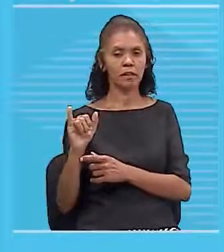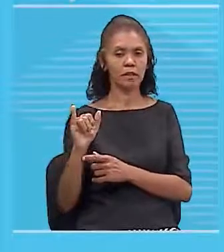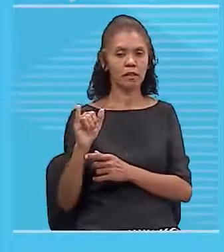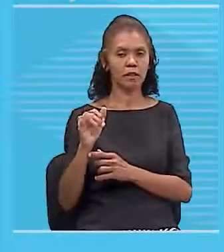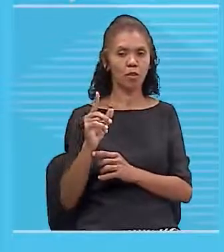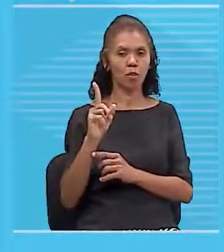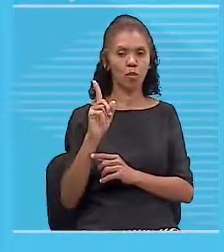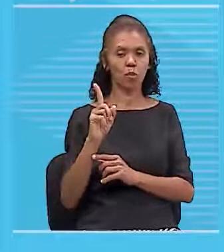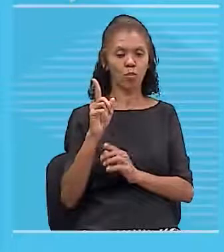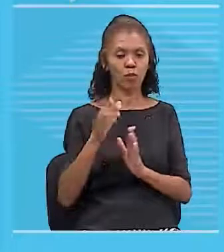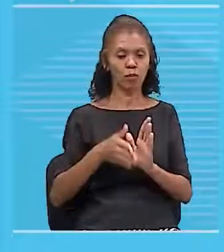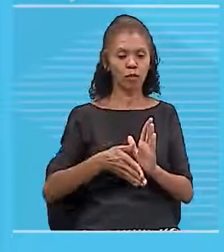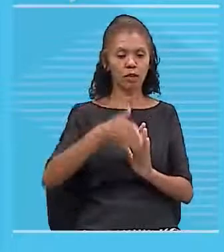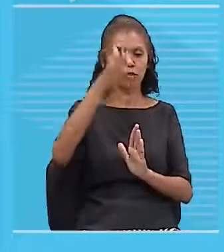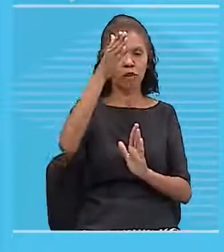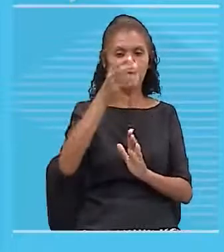vertical.